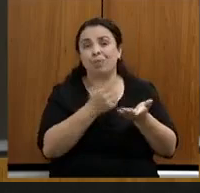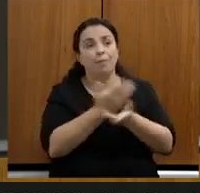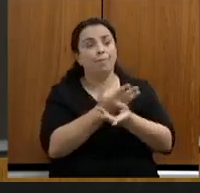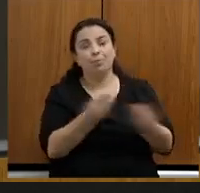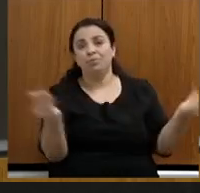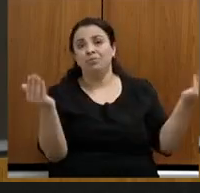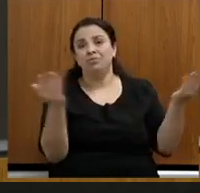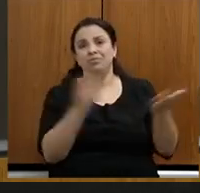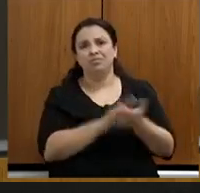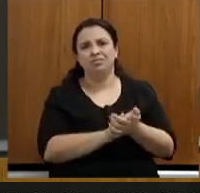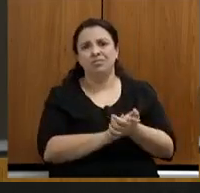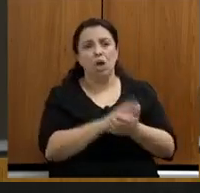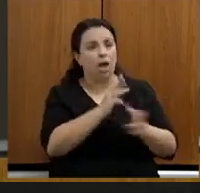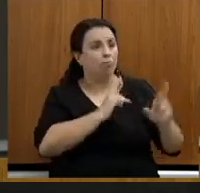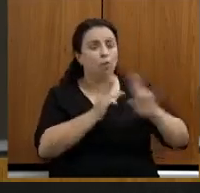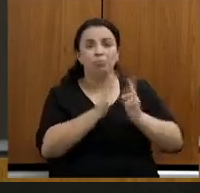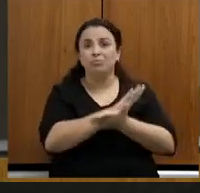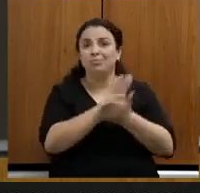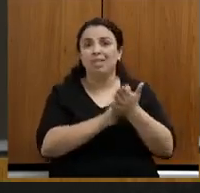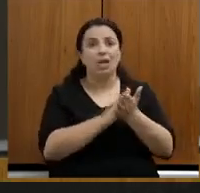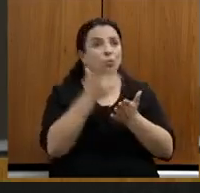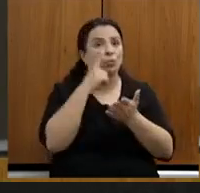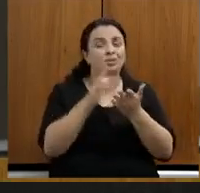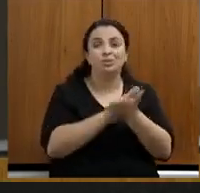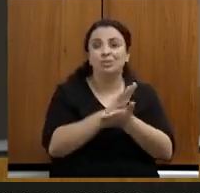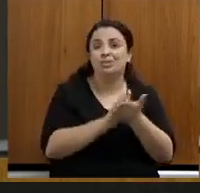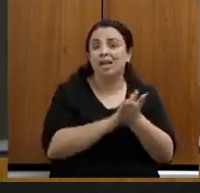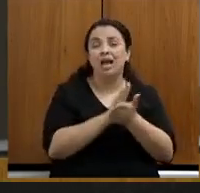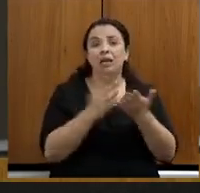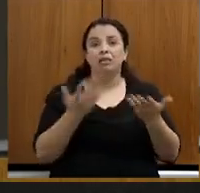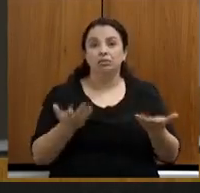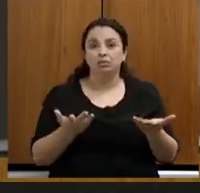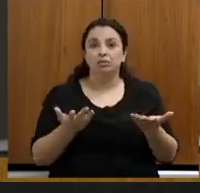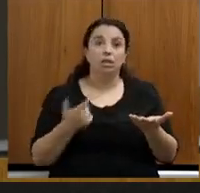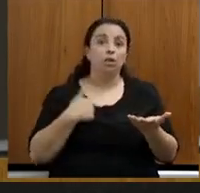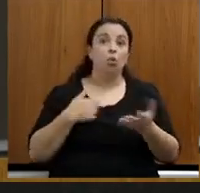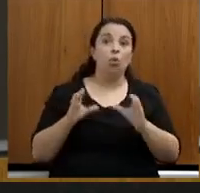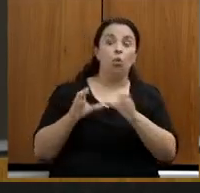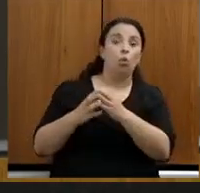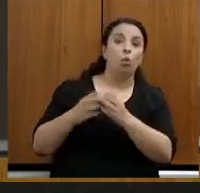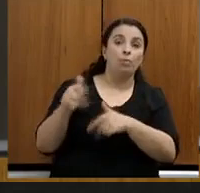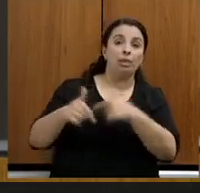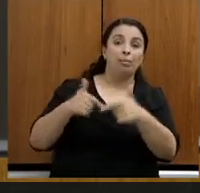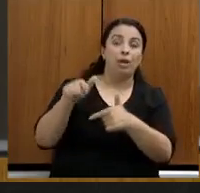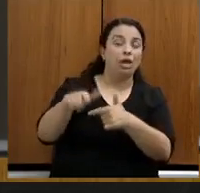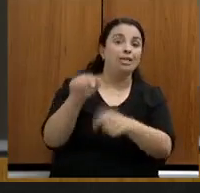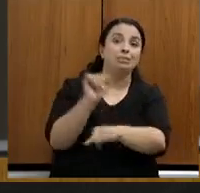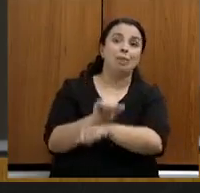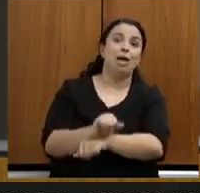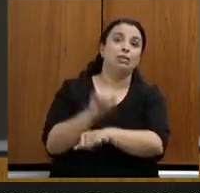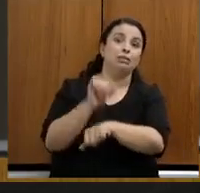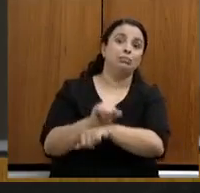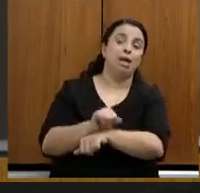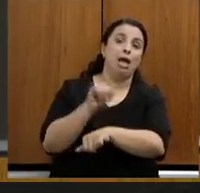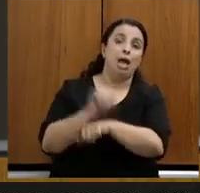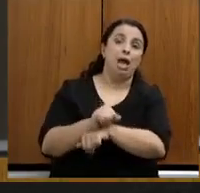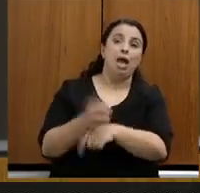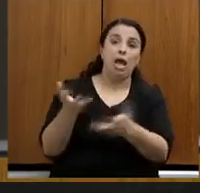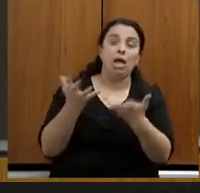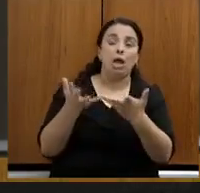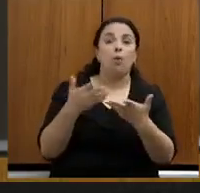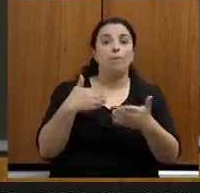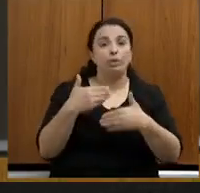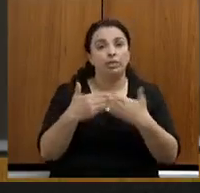conta de dar respostas. Acho até que a classe trabalhadora espera muito, nós apostamos muito no processo de negociação, no